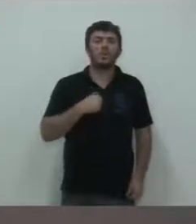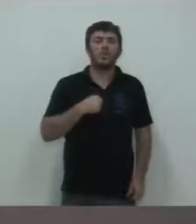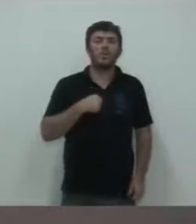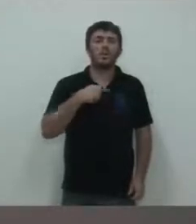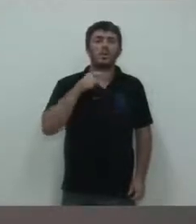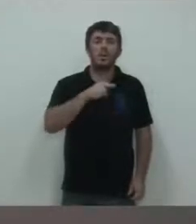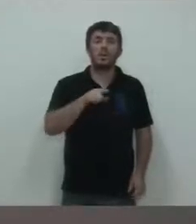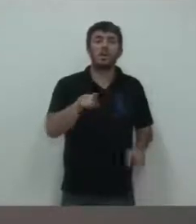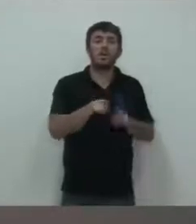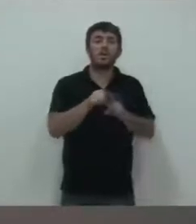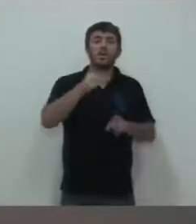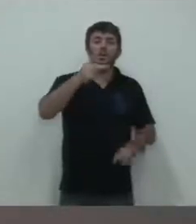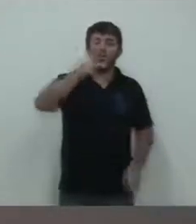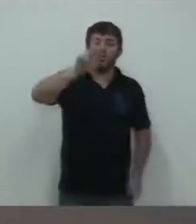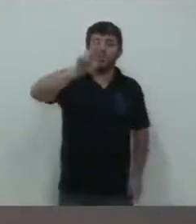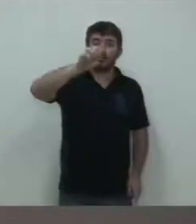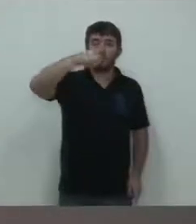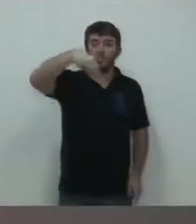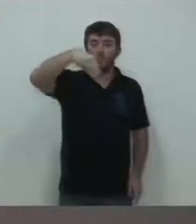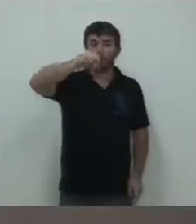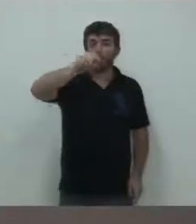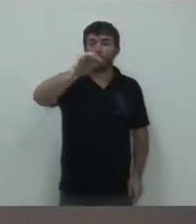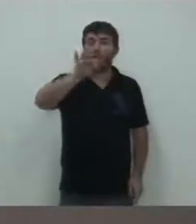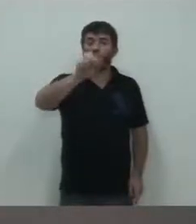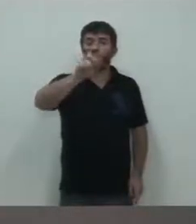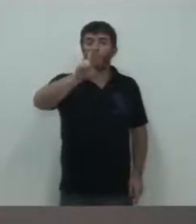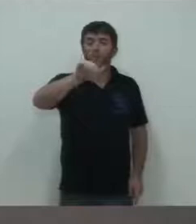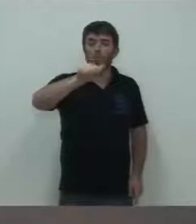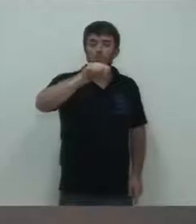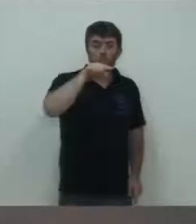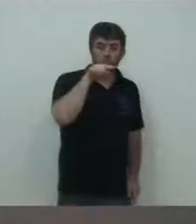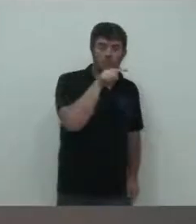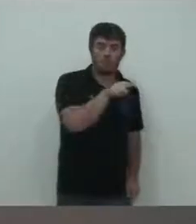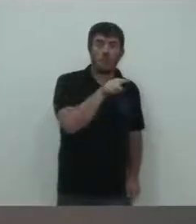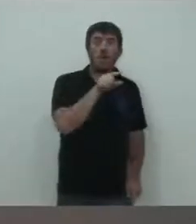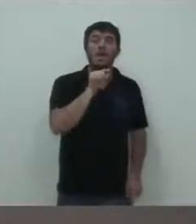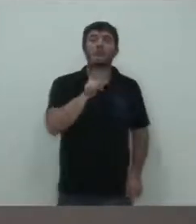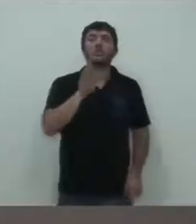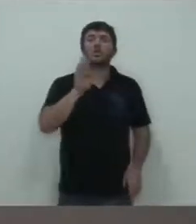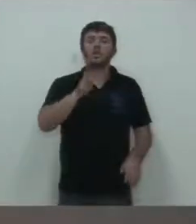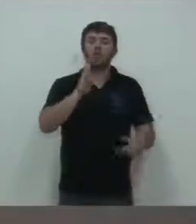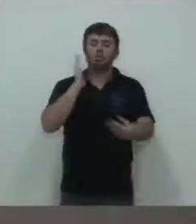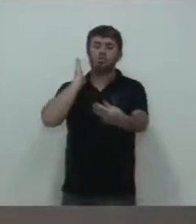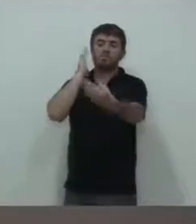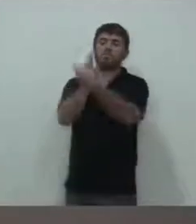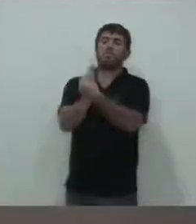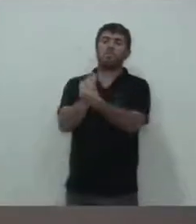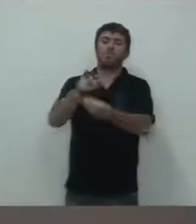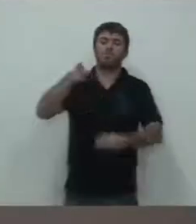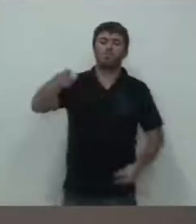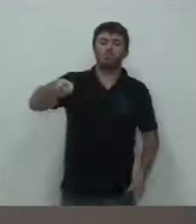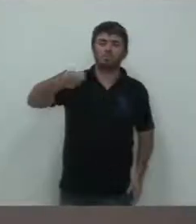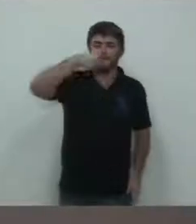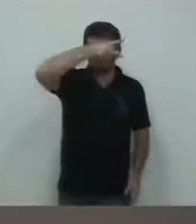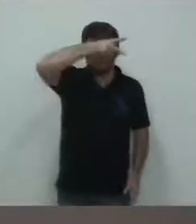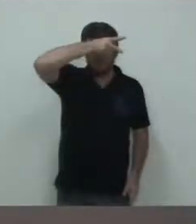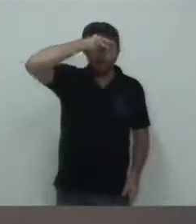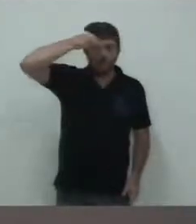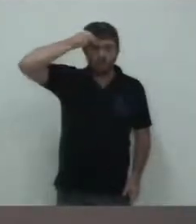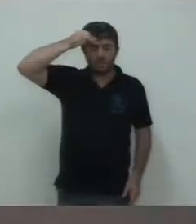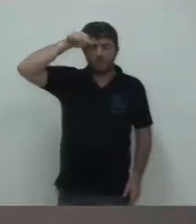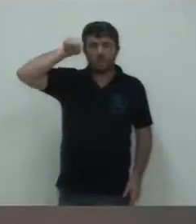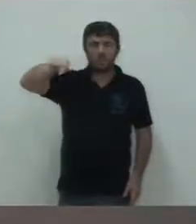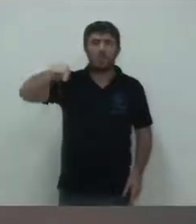inquérito contra a Prefeitura sobre essas questões que eu coloquei para vocês. Então foi aberto o inquérito,